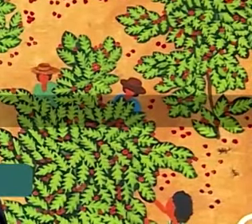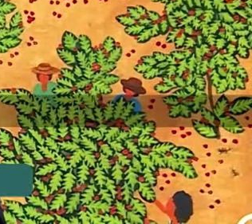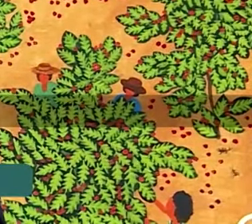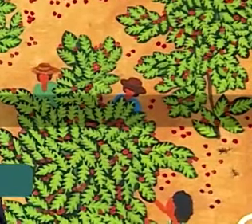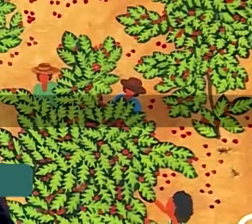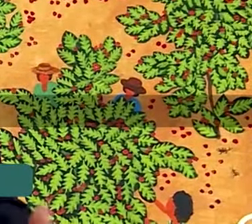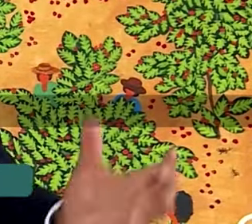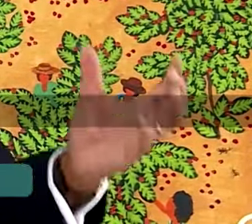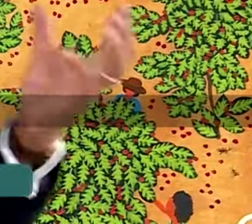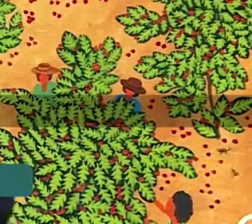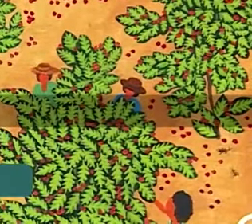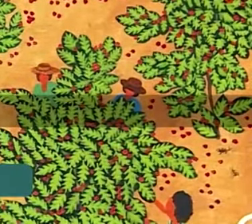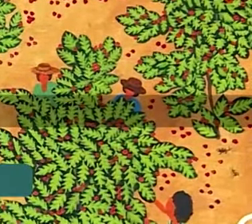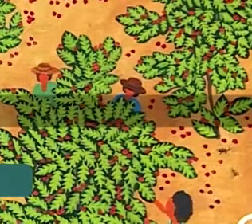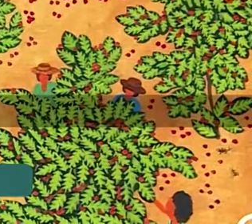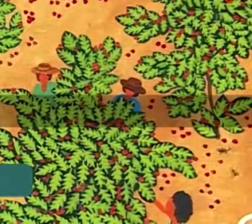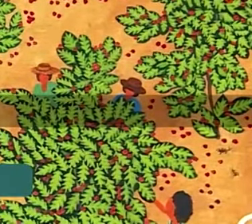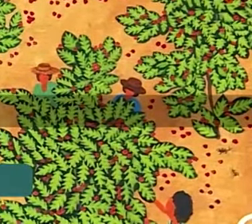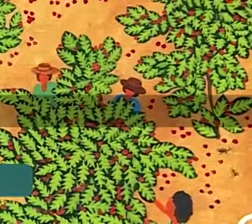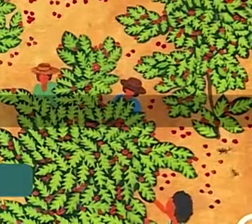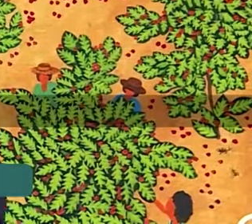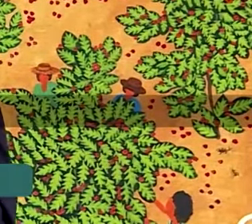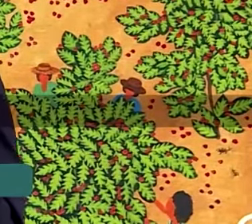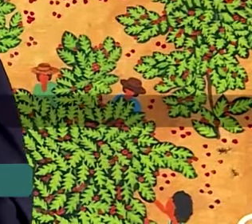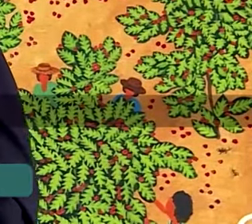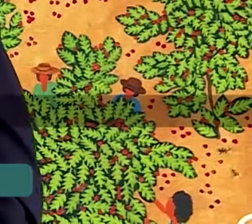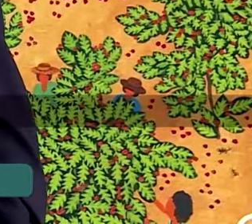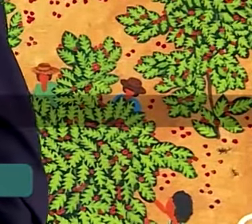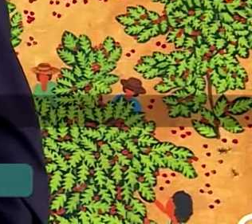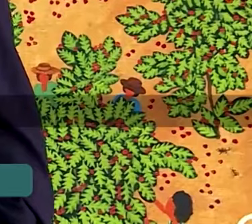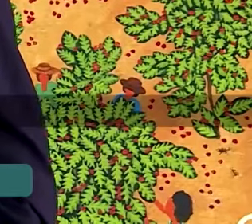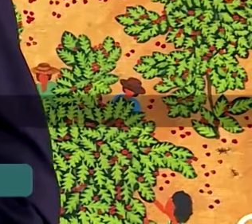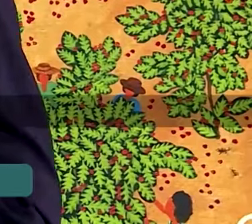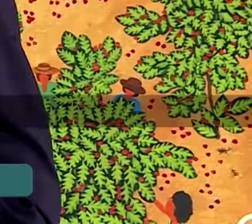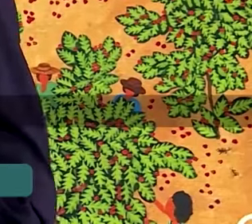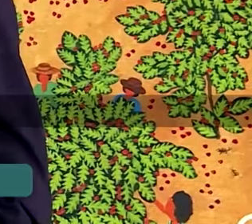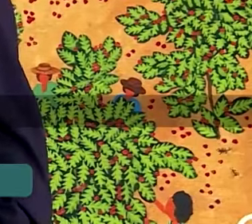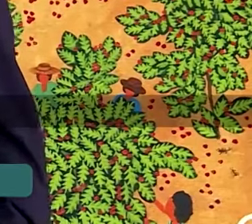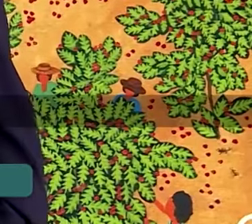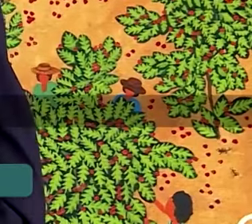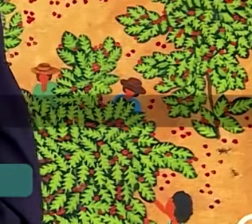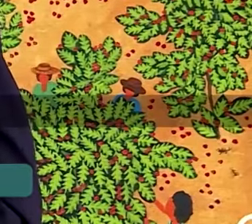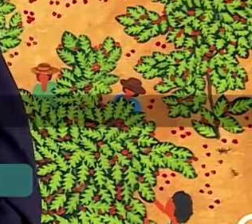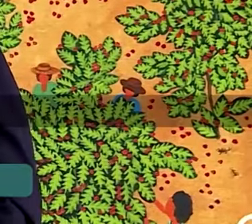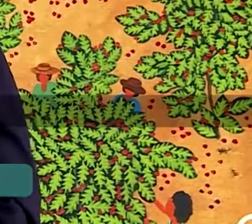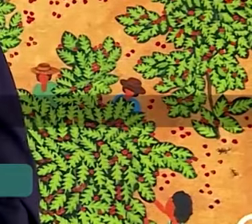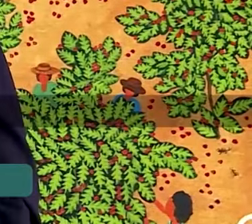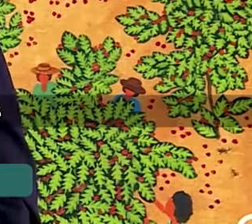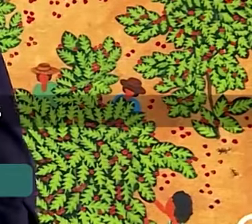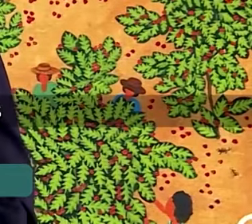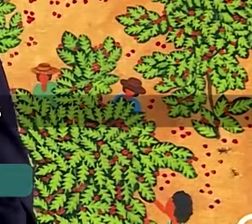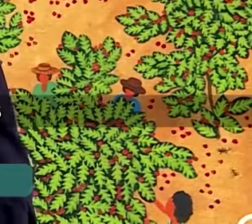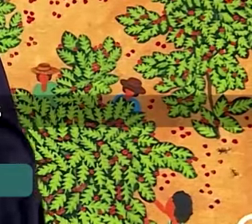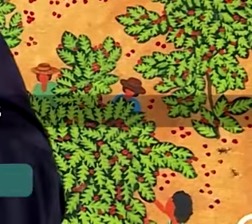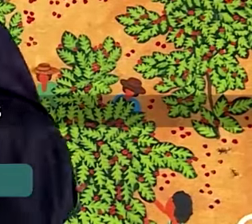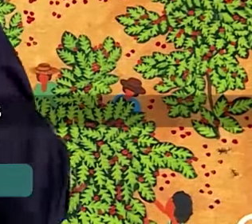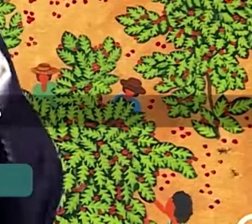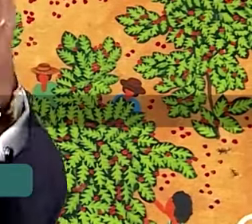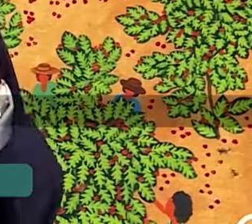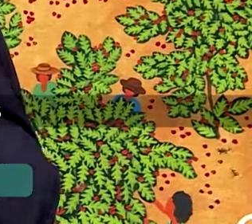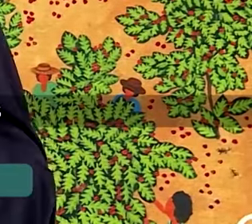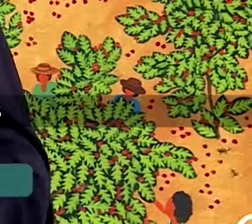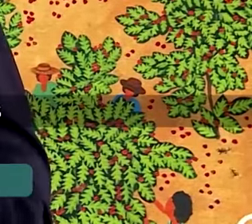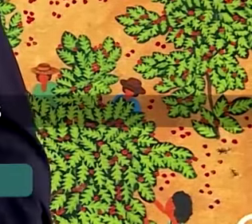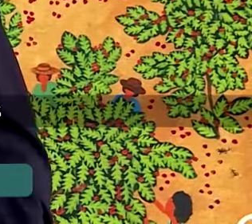ajudar em termos de acesso a farmacêutica tecnologias, em termos de capacidade fabricação, mas também o